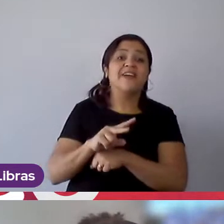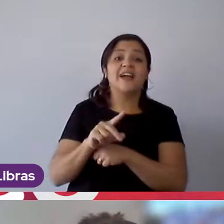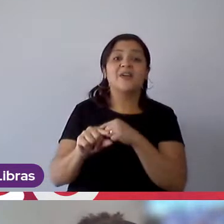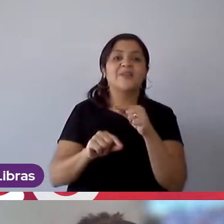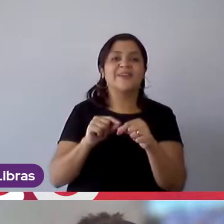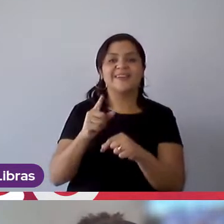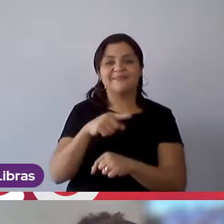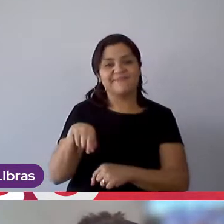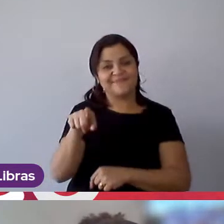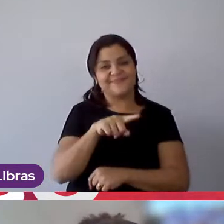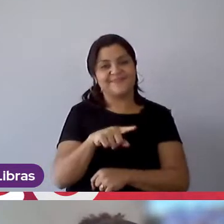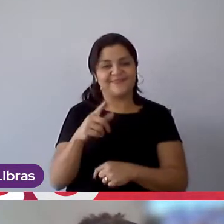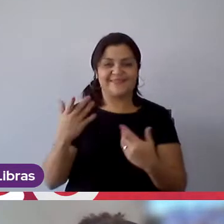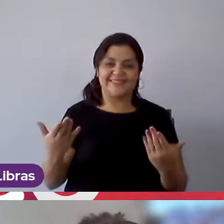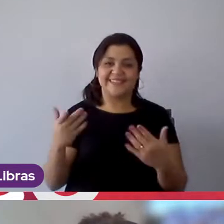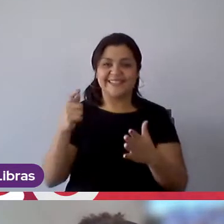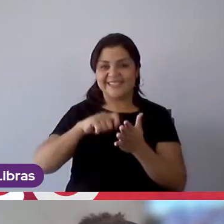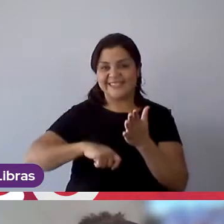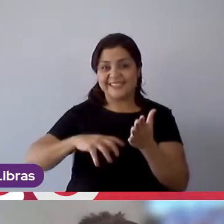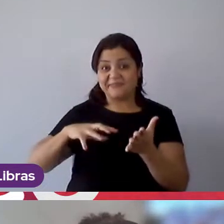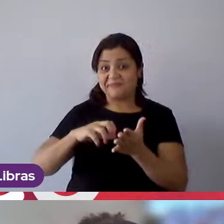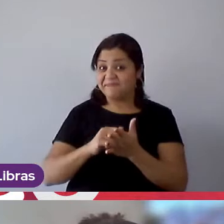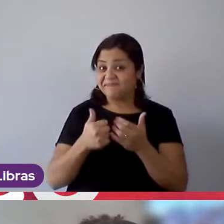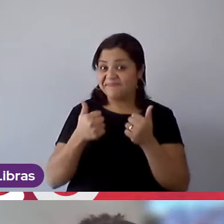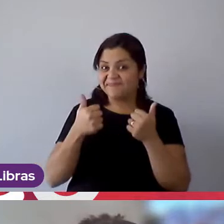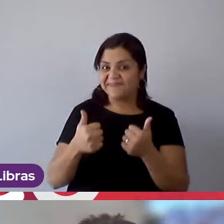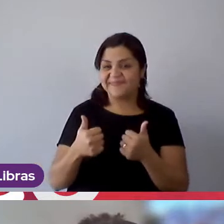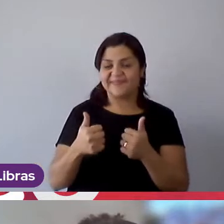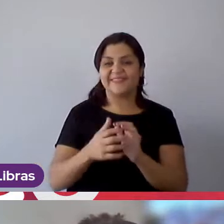vocês se inscreverem tá bom